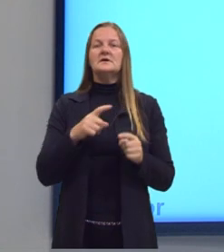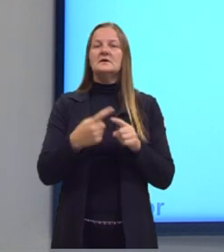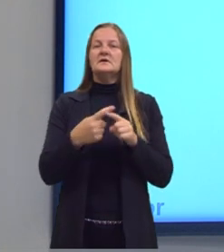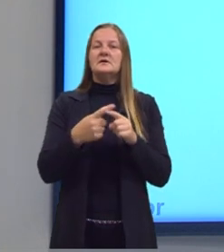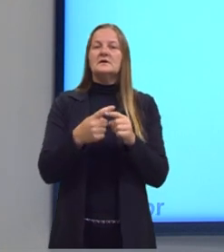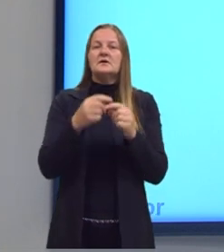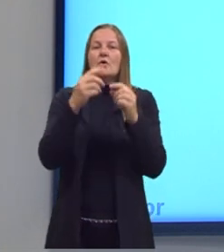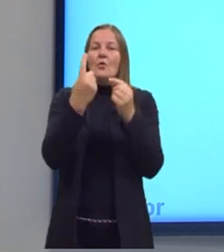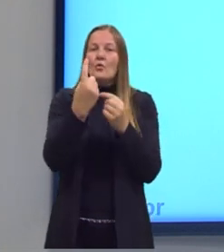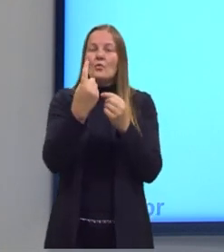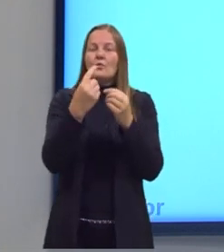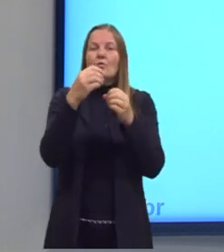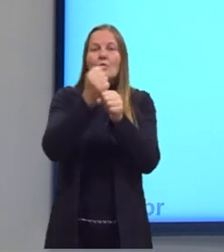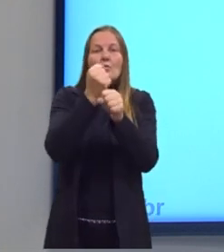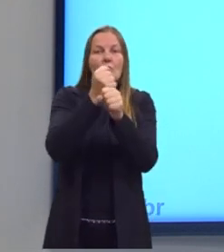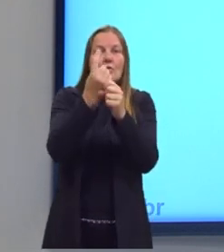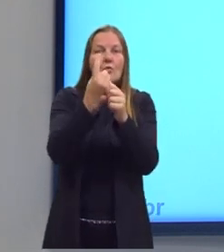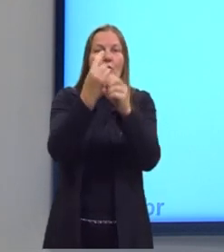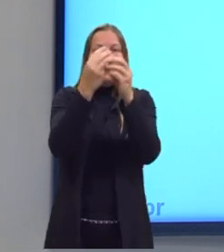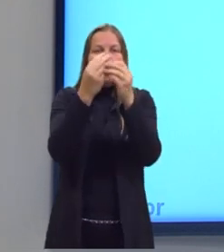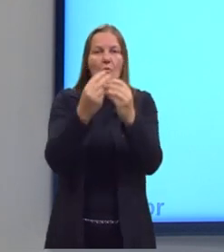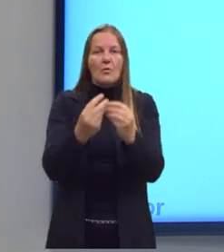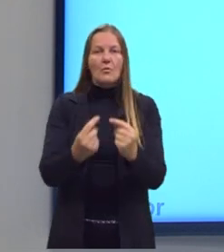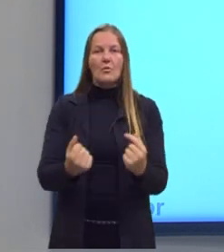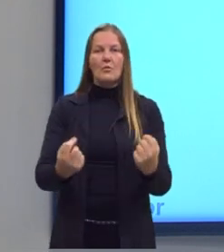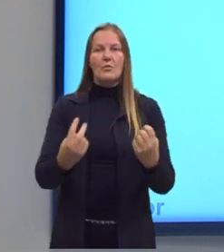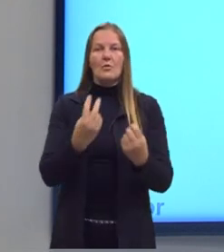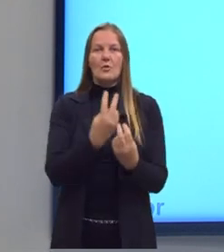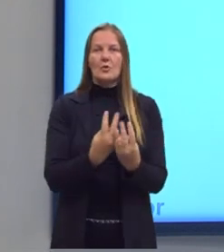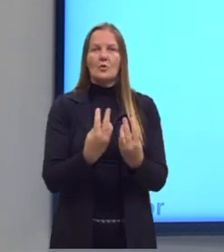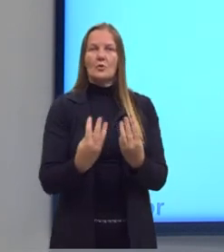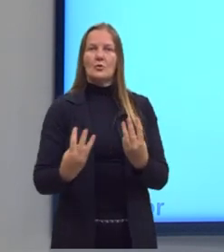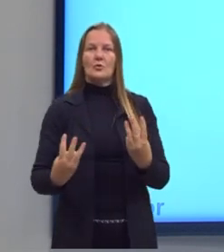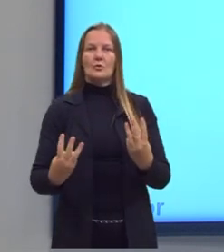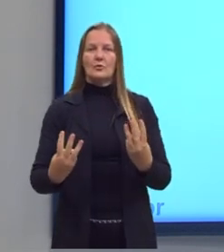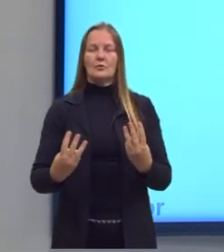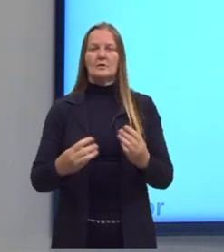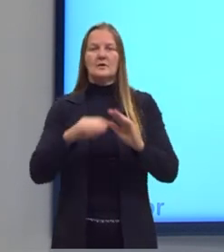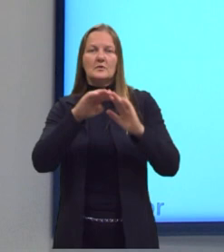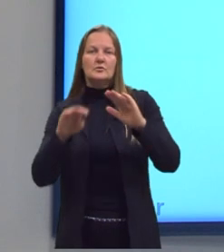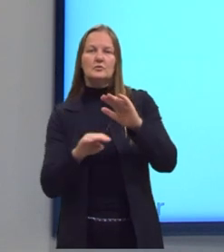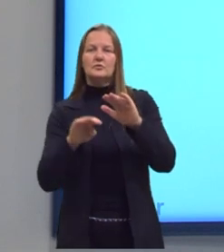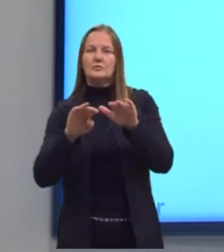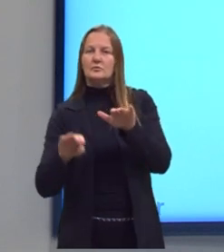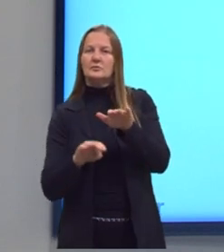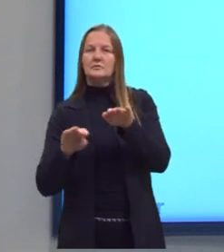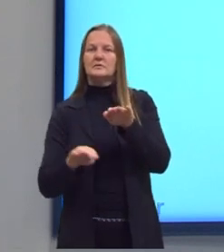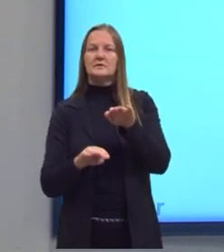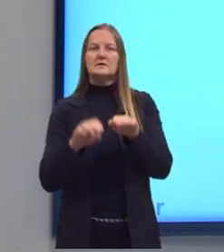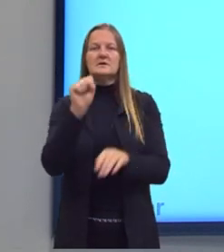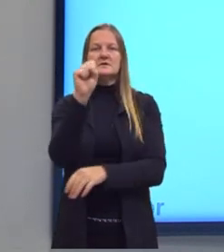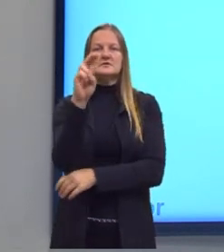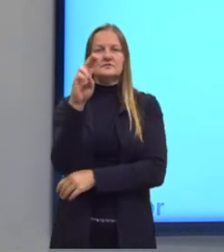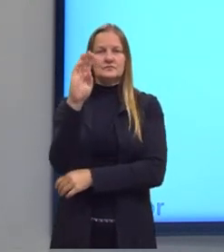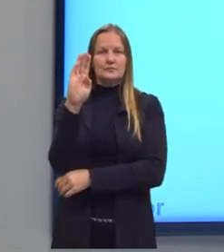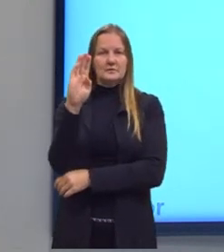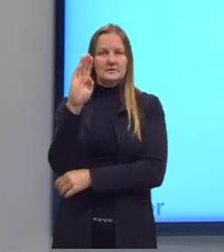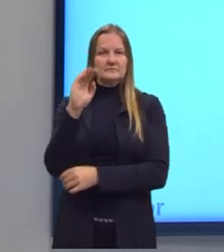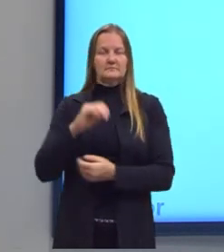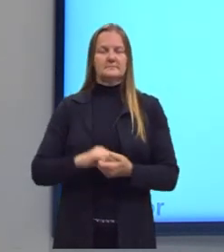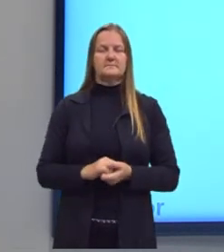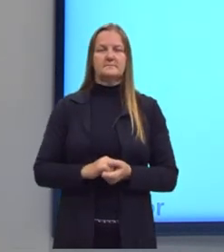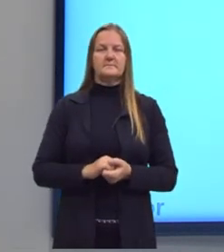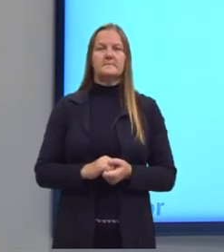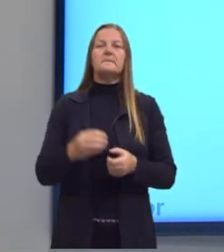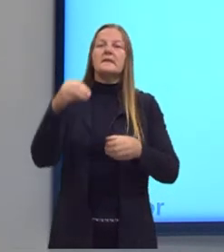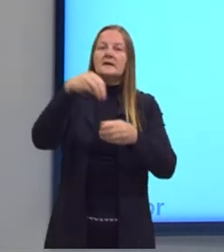em dois ou mais produtos. É onde eu tenho a geração de subprodutos ou coprodutos, tá? Dentro